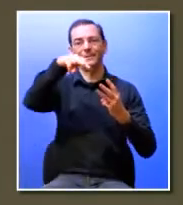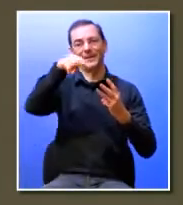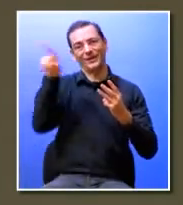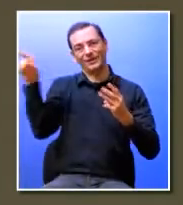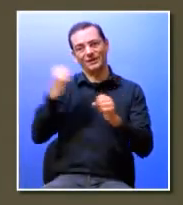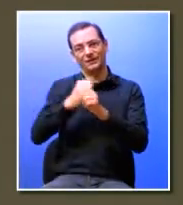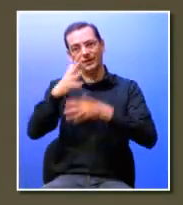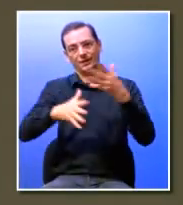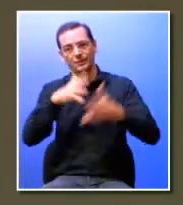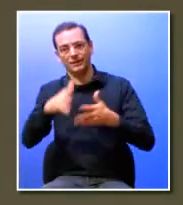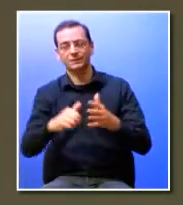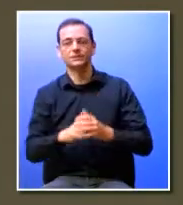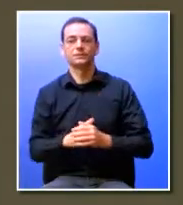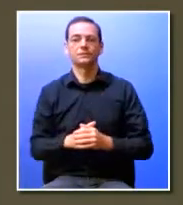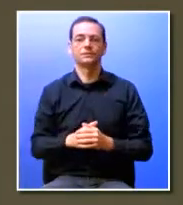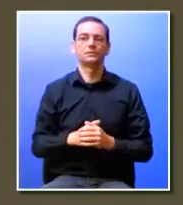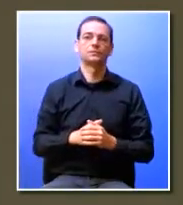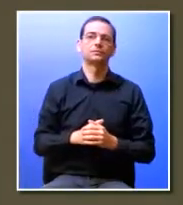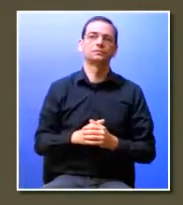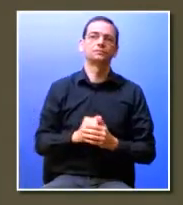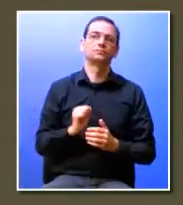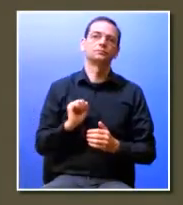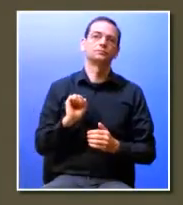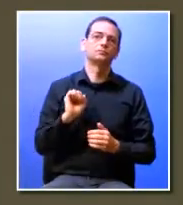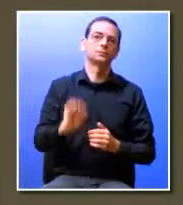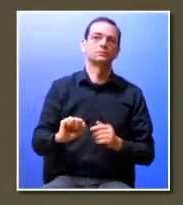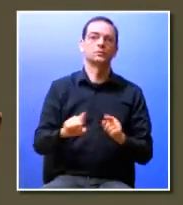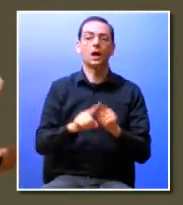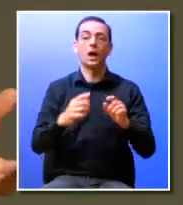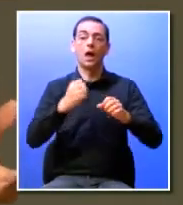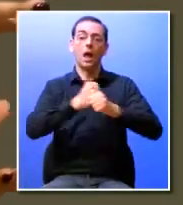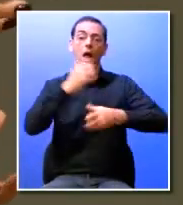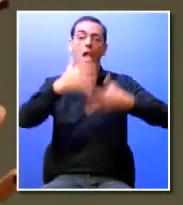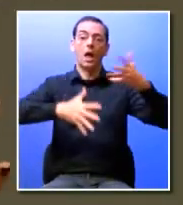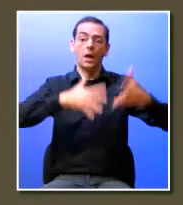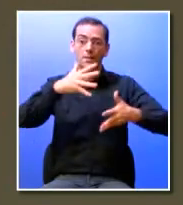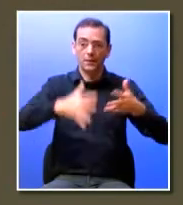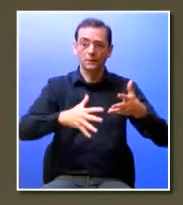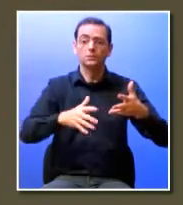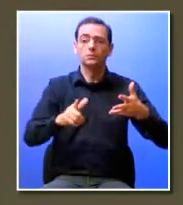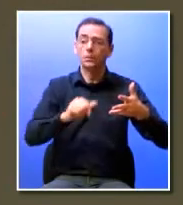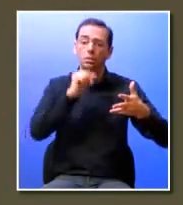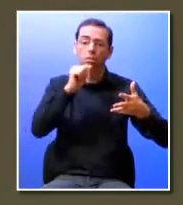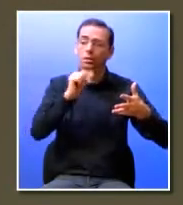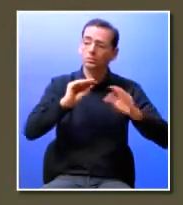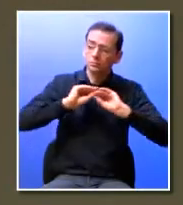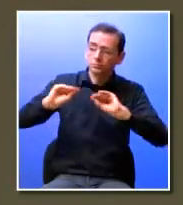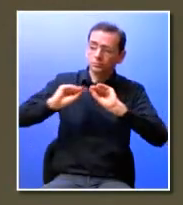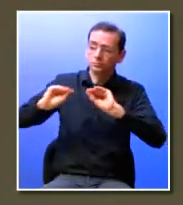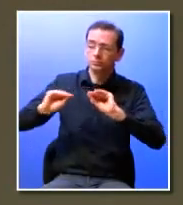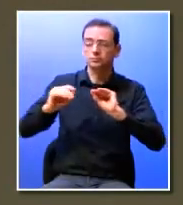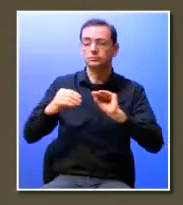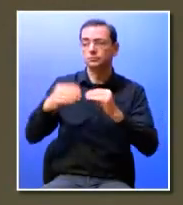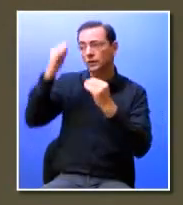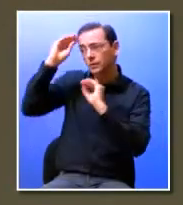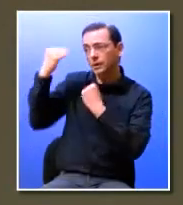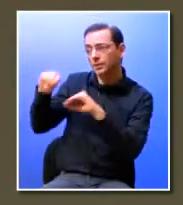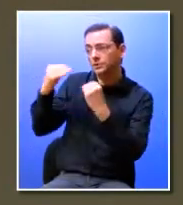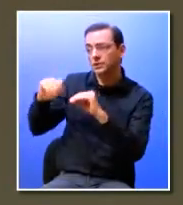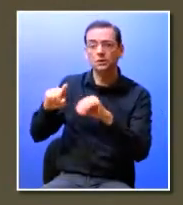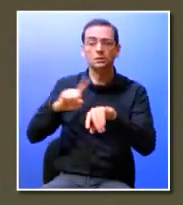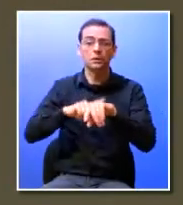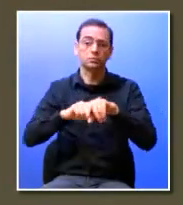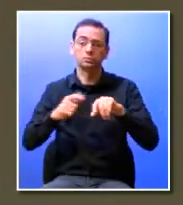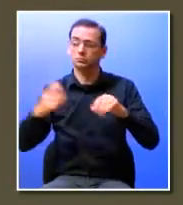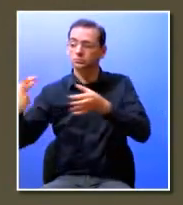neste caso vou buscar aqui um pedido da Microsoft como uma empresa que continuamente forma renova como lhe queremos chamar os seus colaboradores